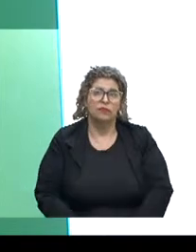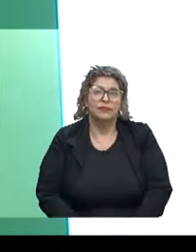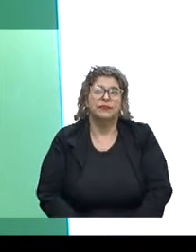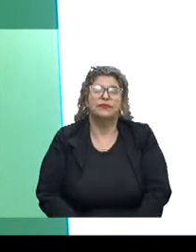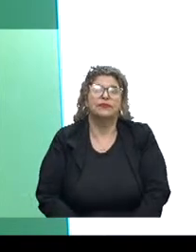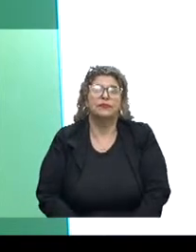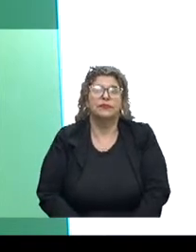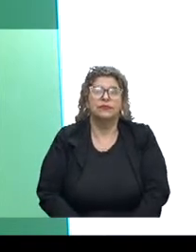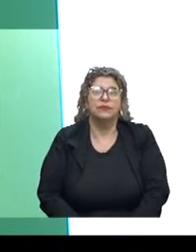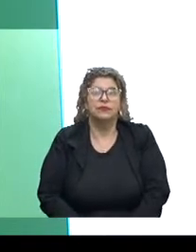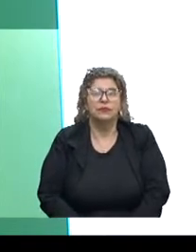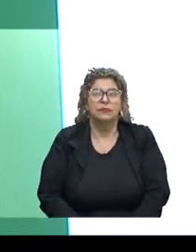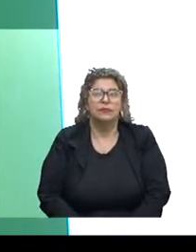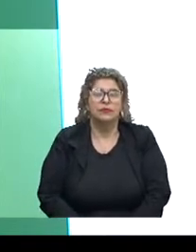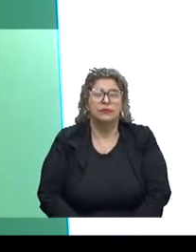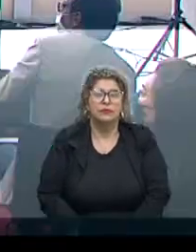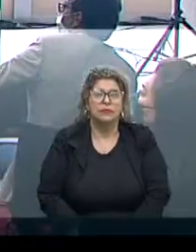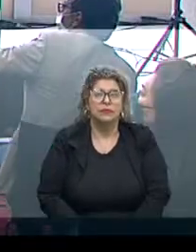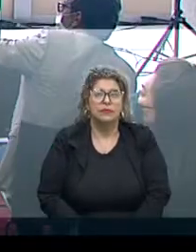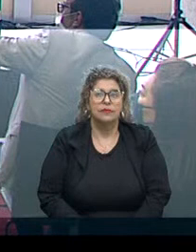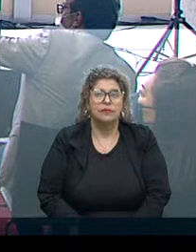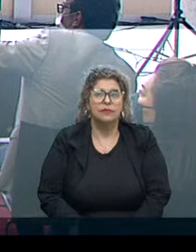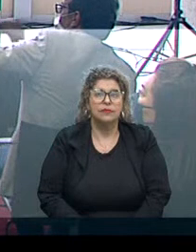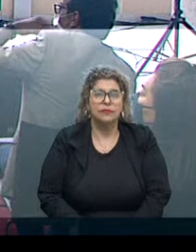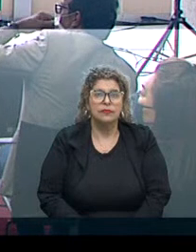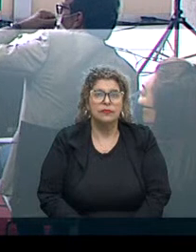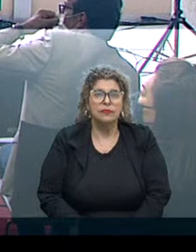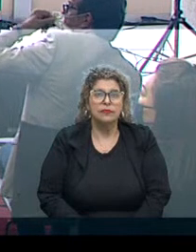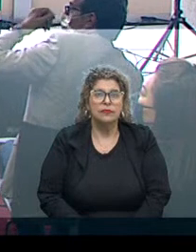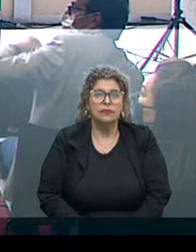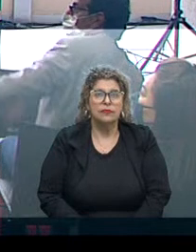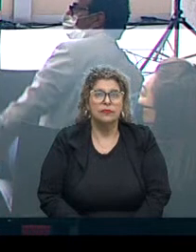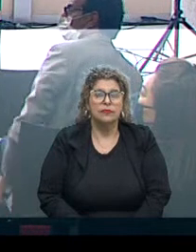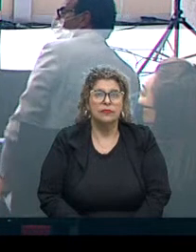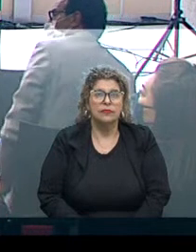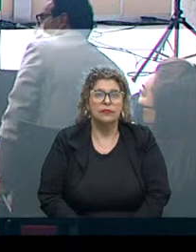Eu estou olhando este que está passando. Não está sincronizado.